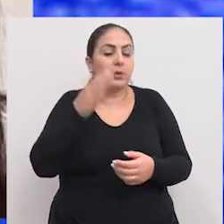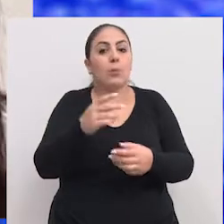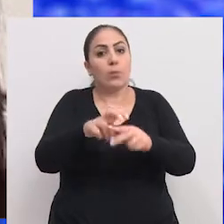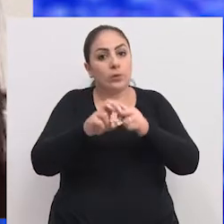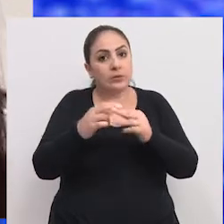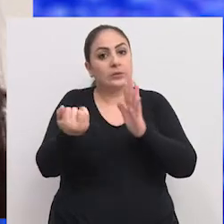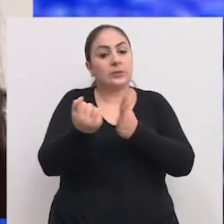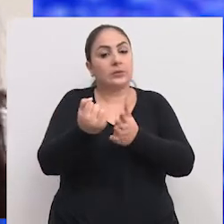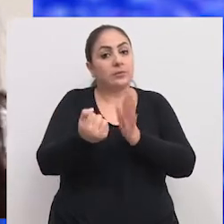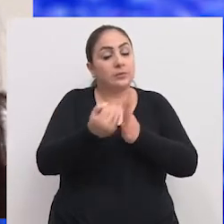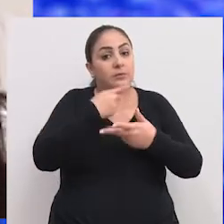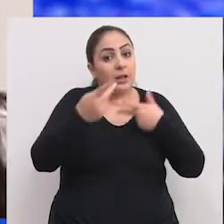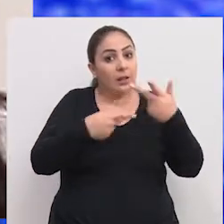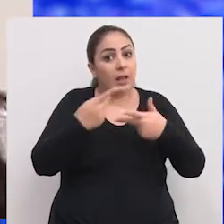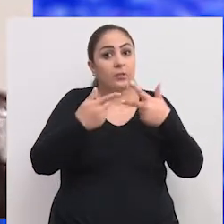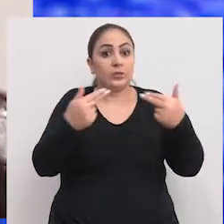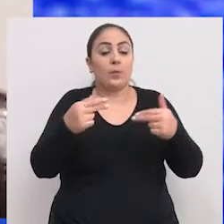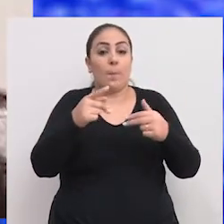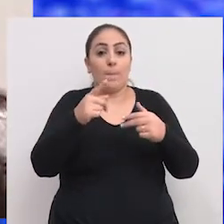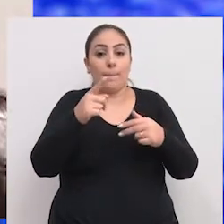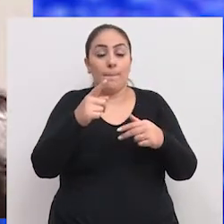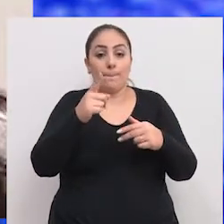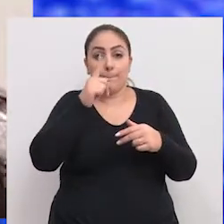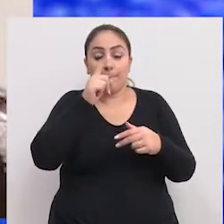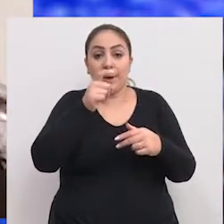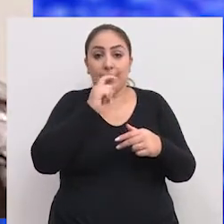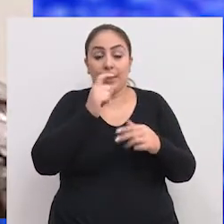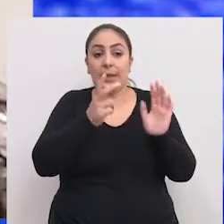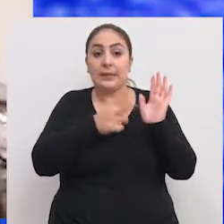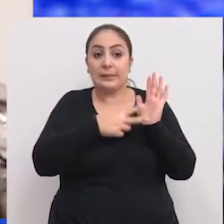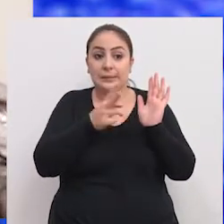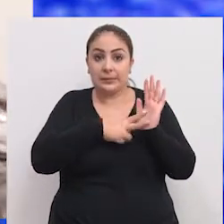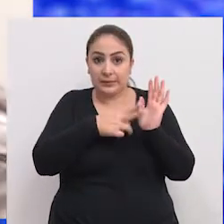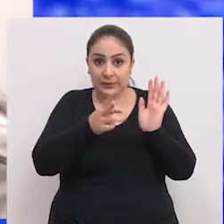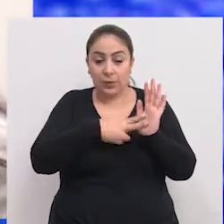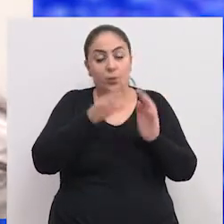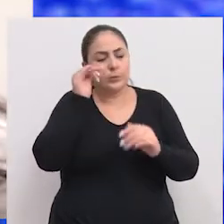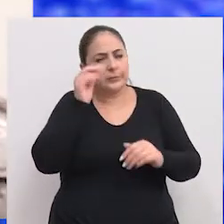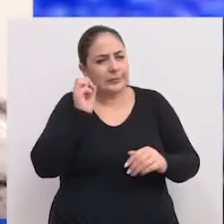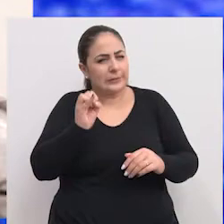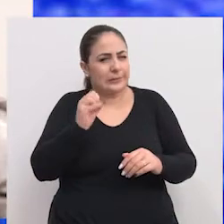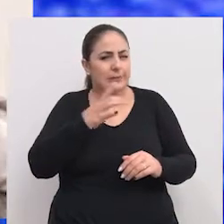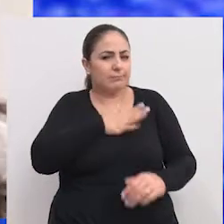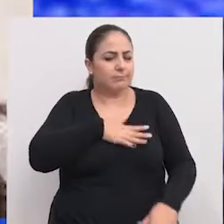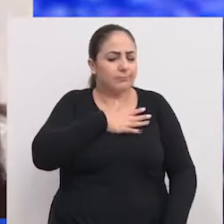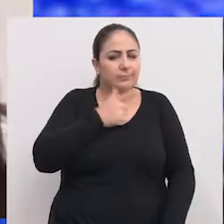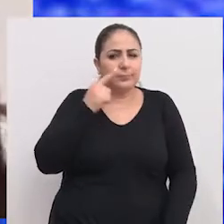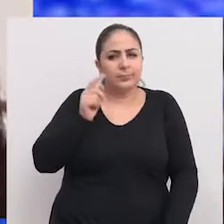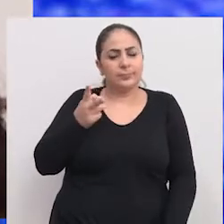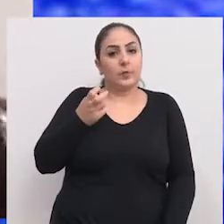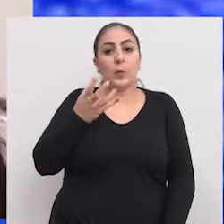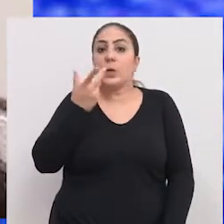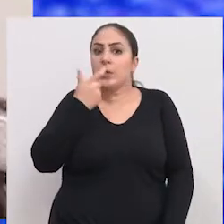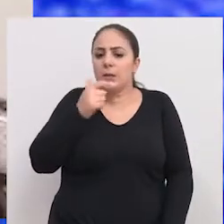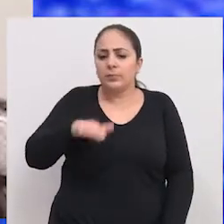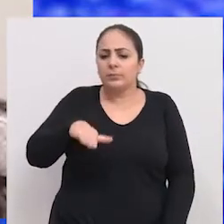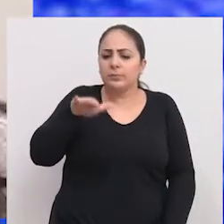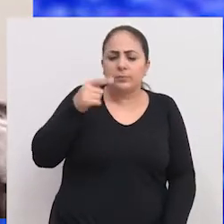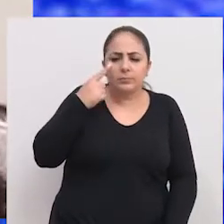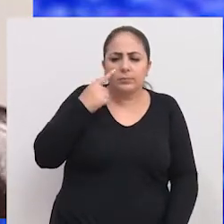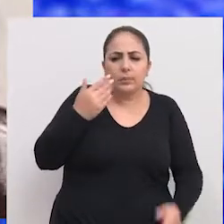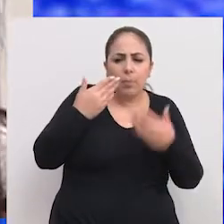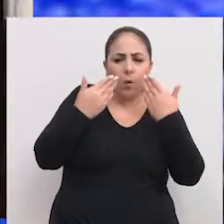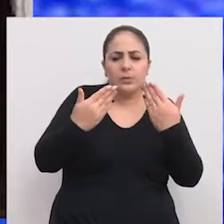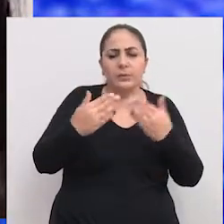trazer então essa colocação para que os pais fiquem atentos ao observar se algum sintoma diferente a